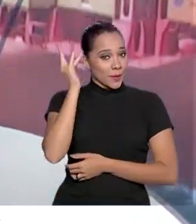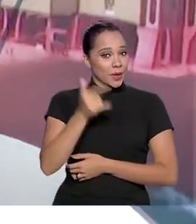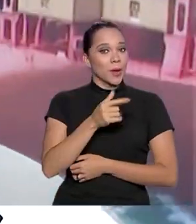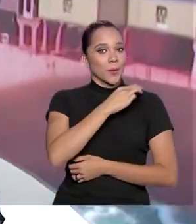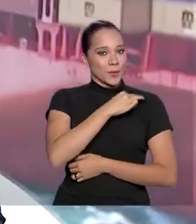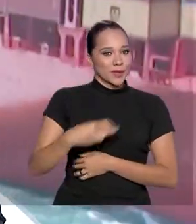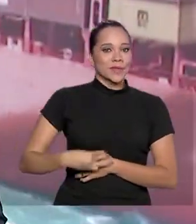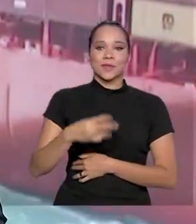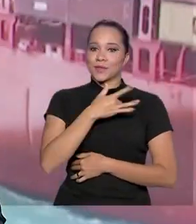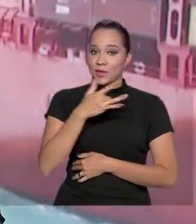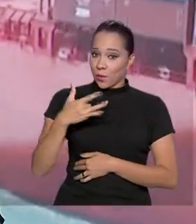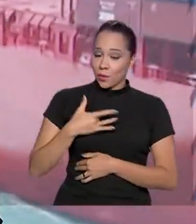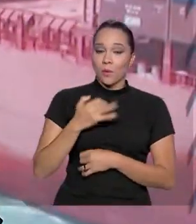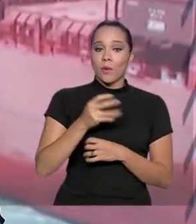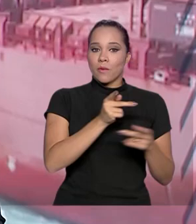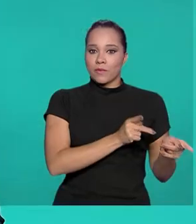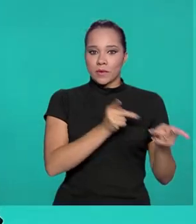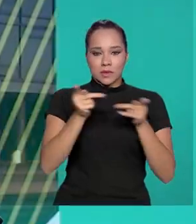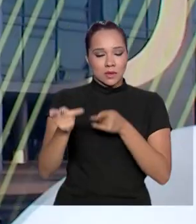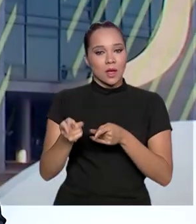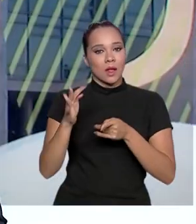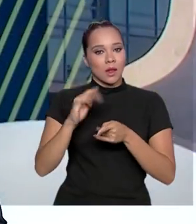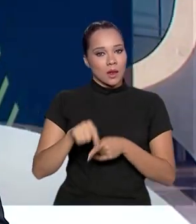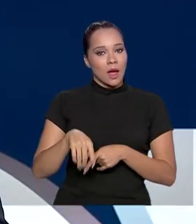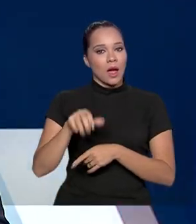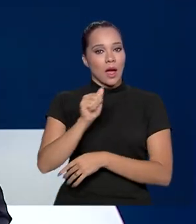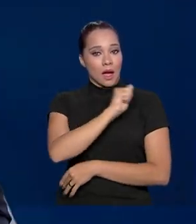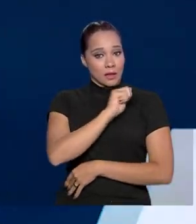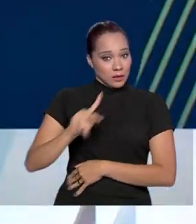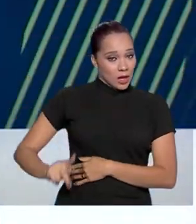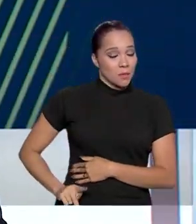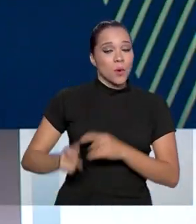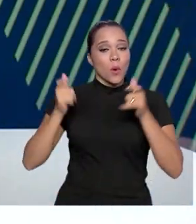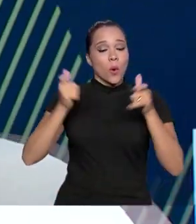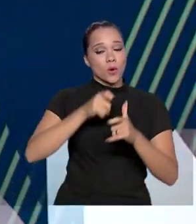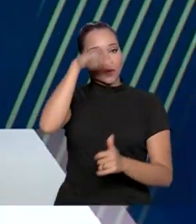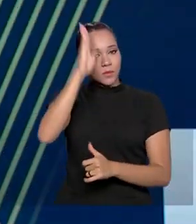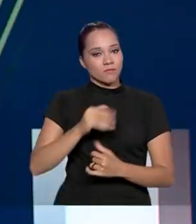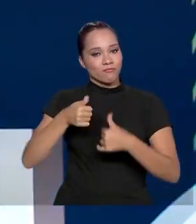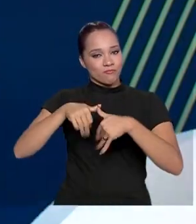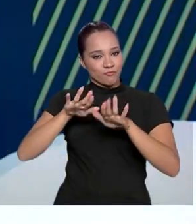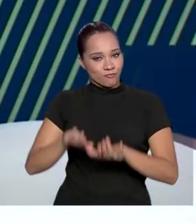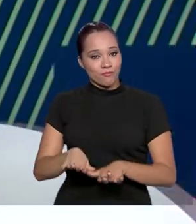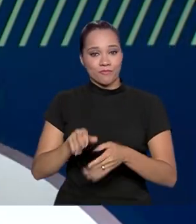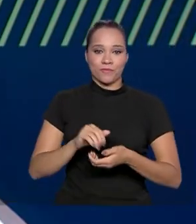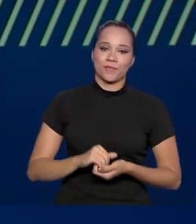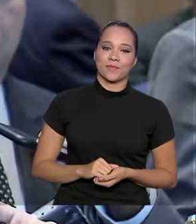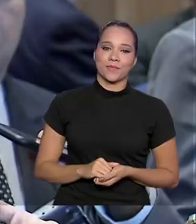ministro da Saúde deve visitar a base aérea de Anápolis, onde os brasileiros vão ficar.